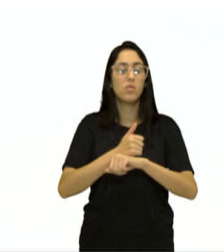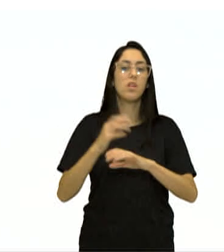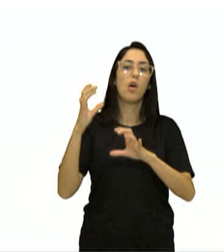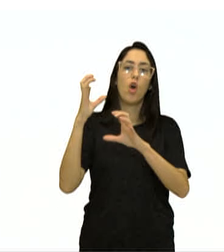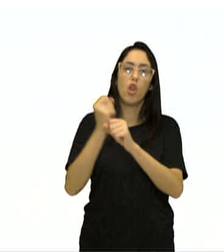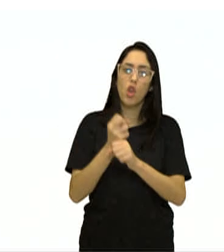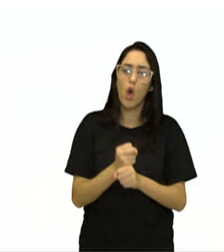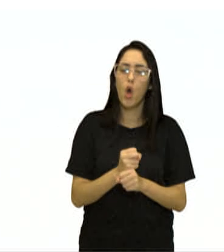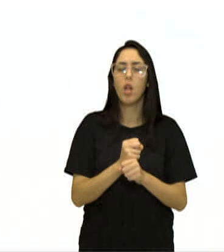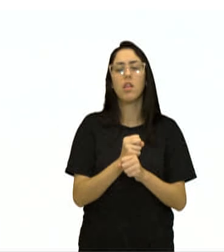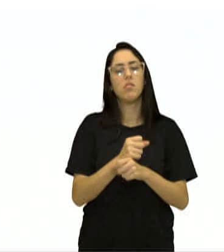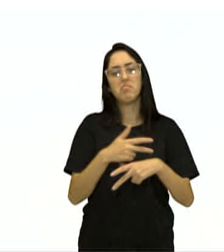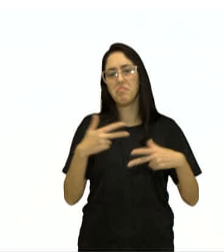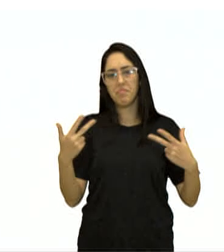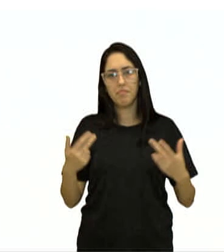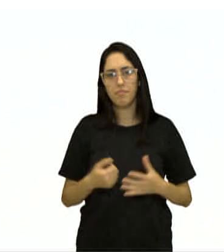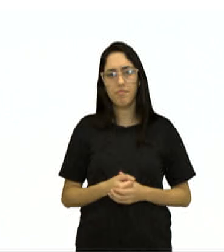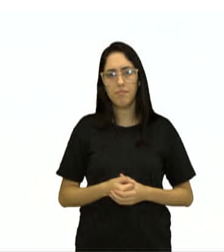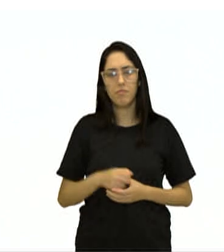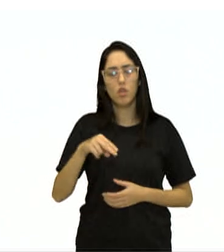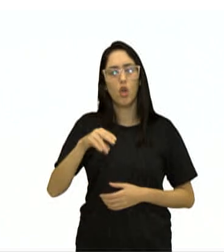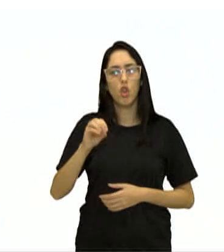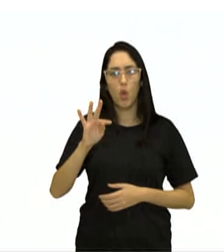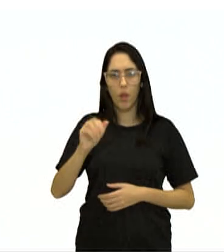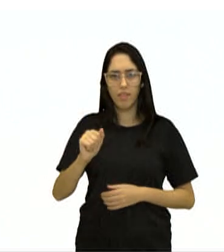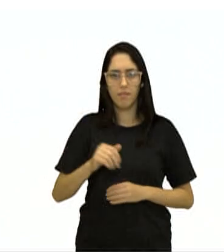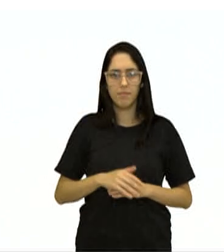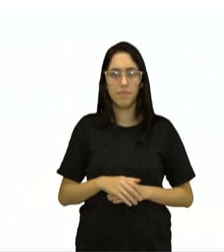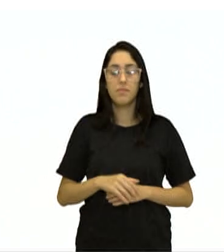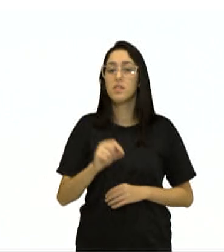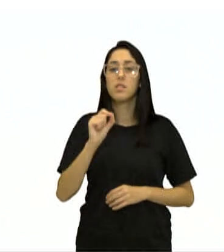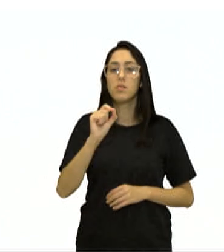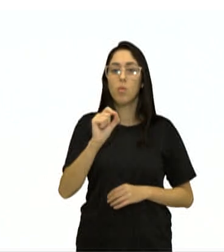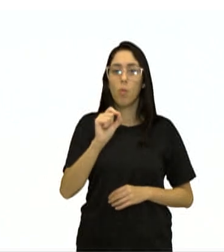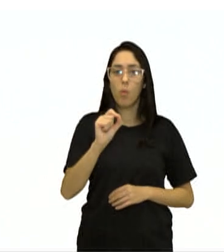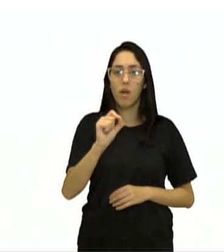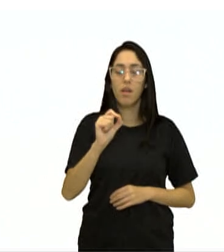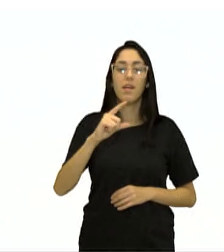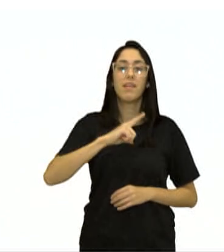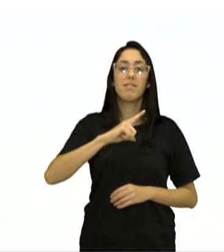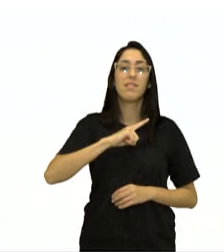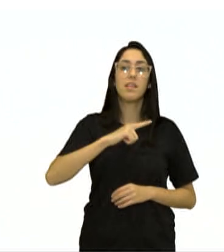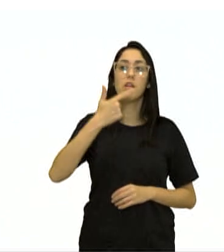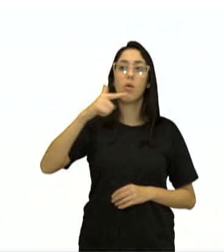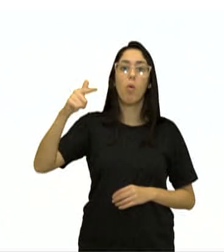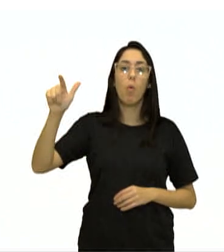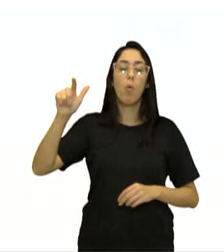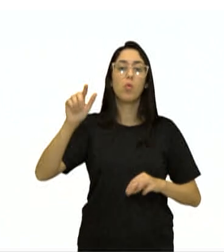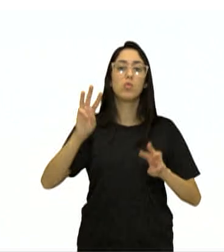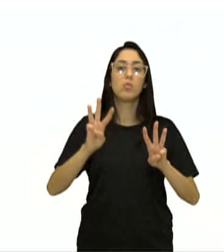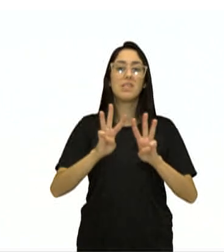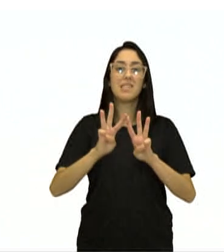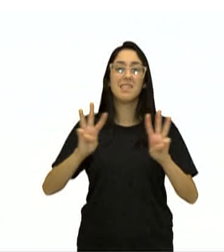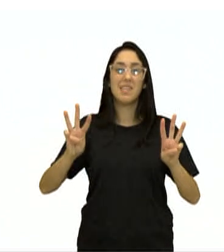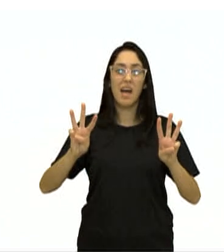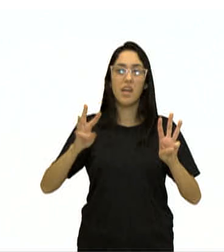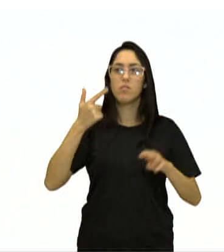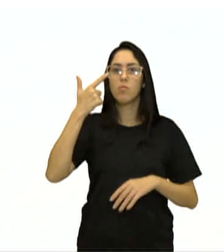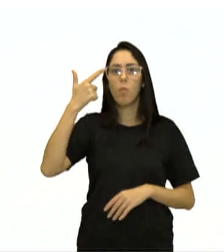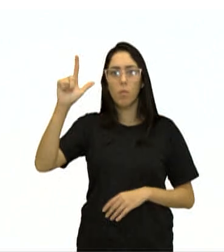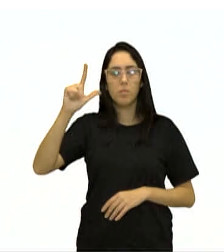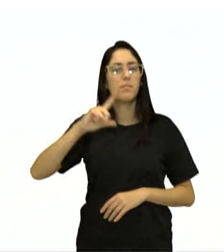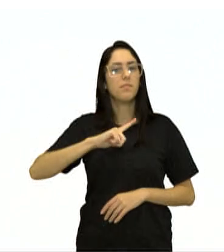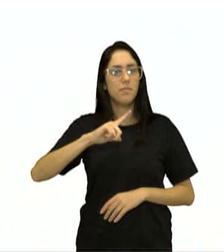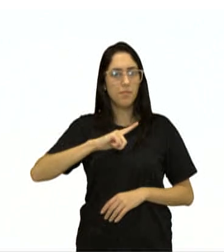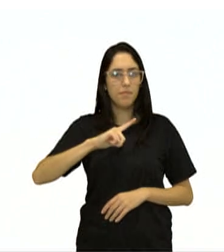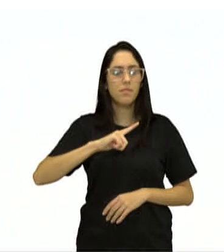externas. Quando eu falo em ligação externa, significa sites fora da Wikipédia. Nesse caso